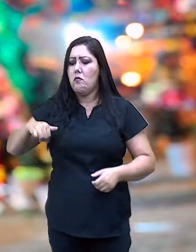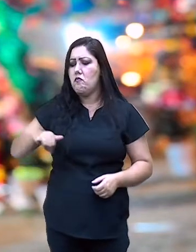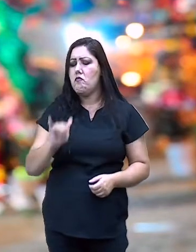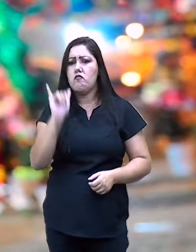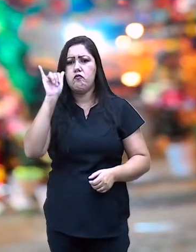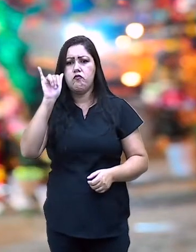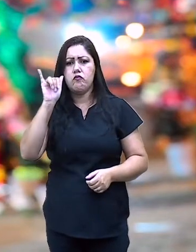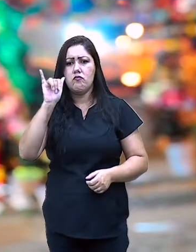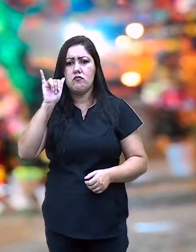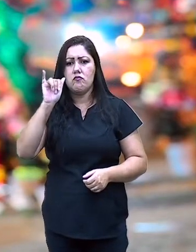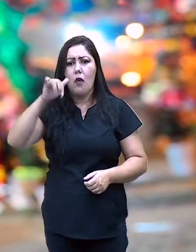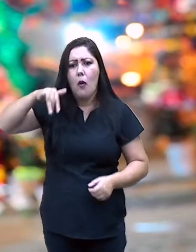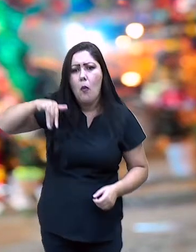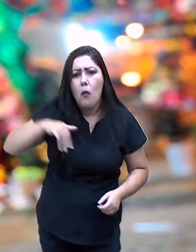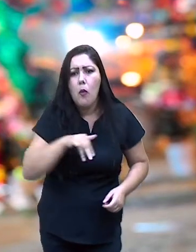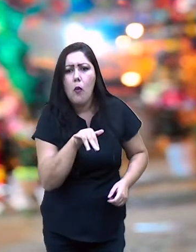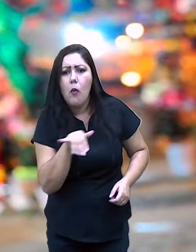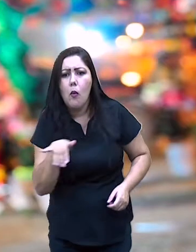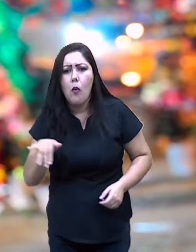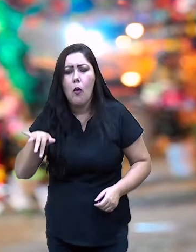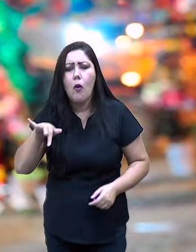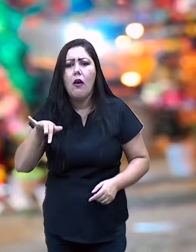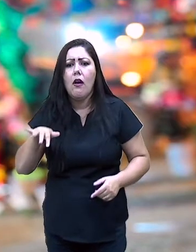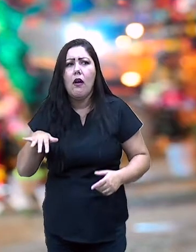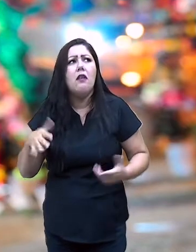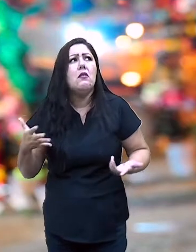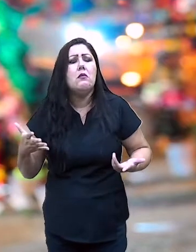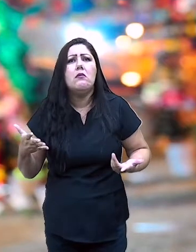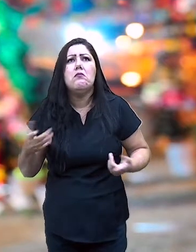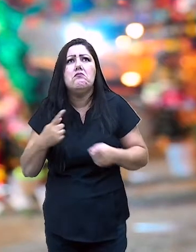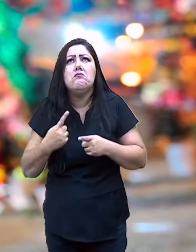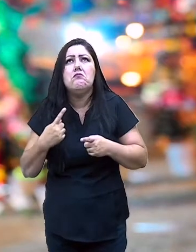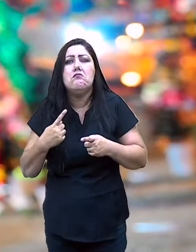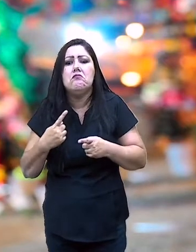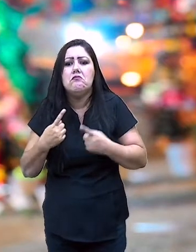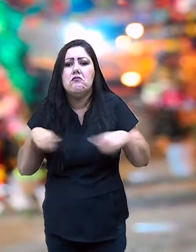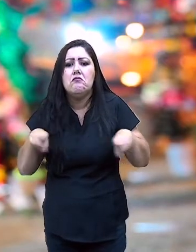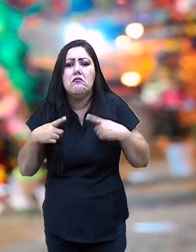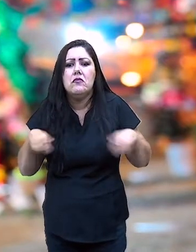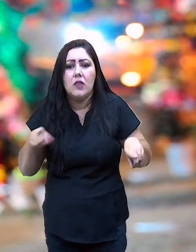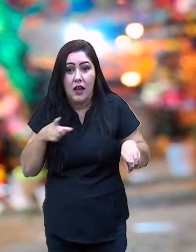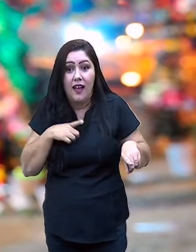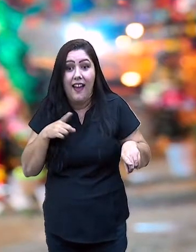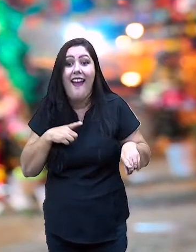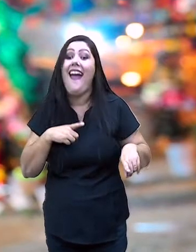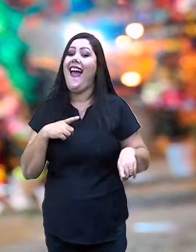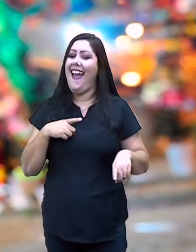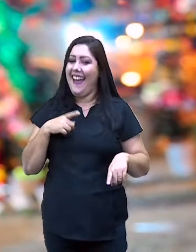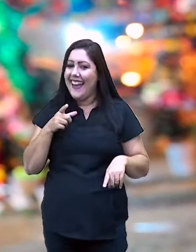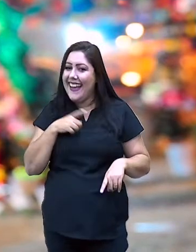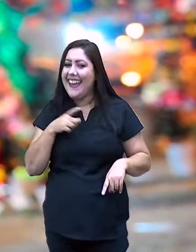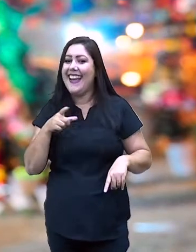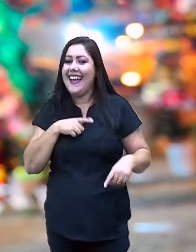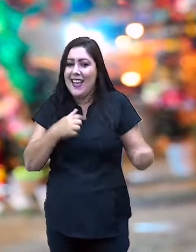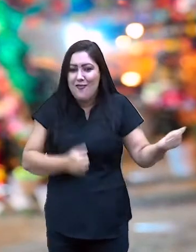música? Não. Tem a música, o baião ali, o forró, que gira em torno de toda essa festa do Bumba